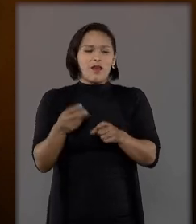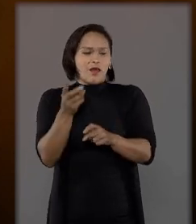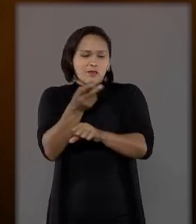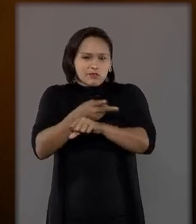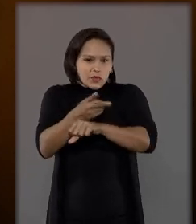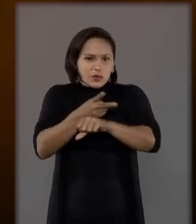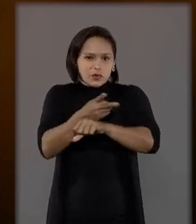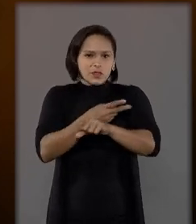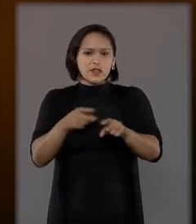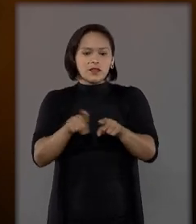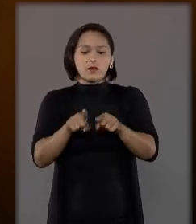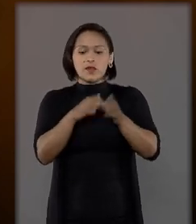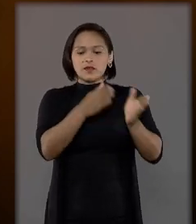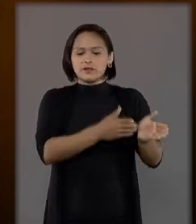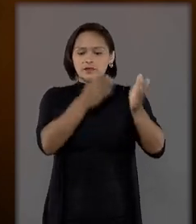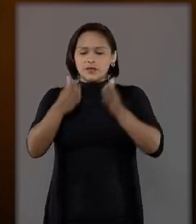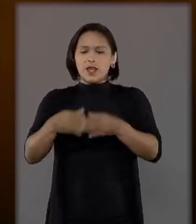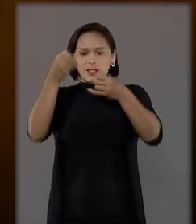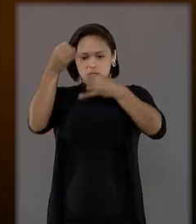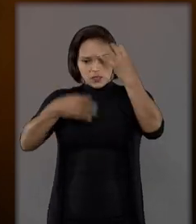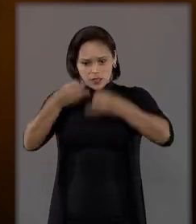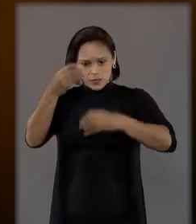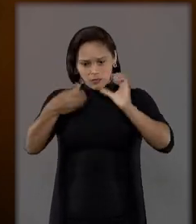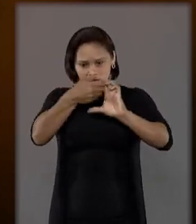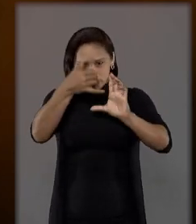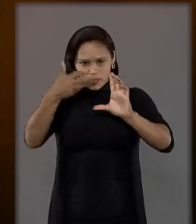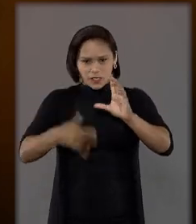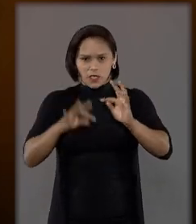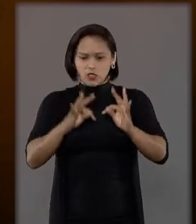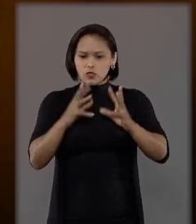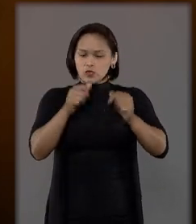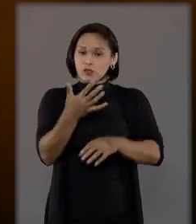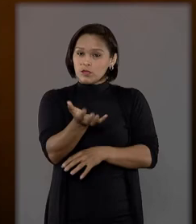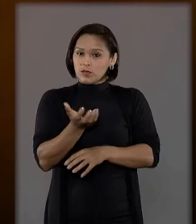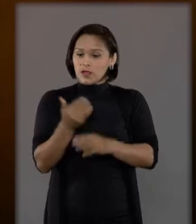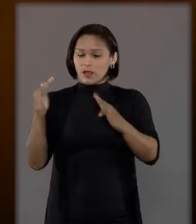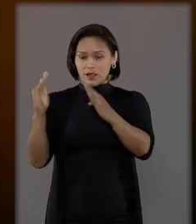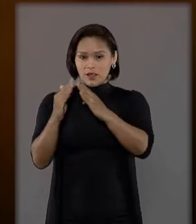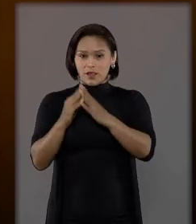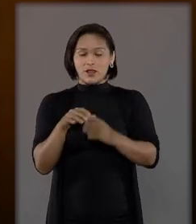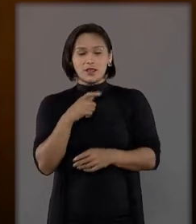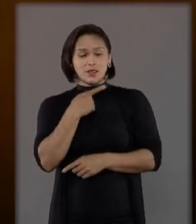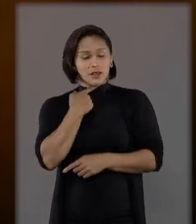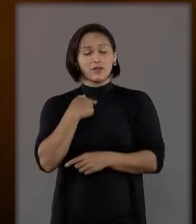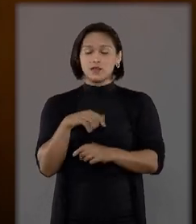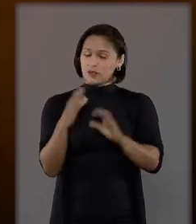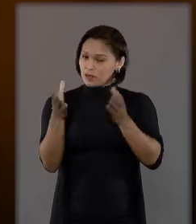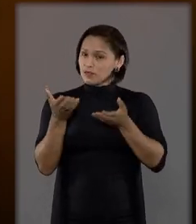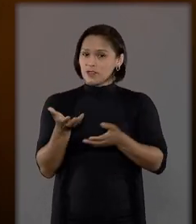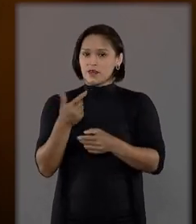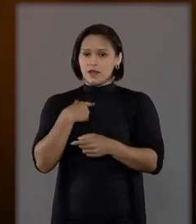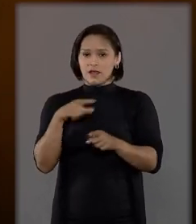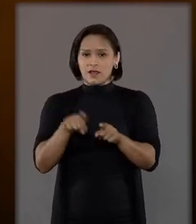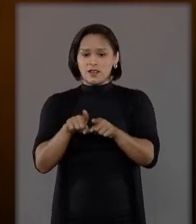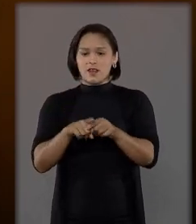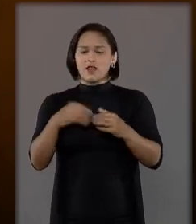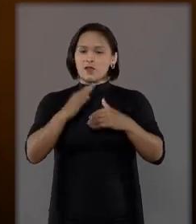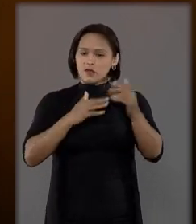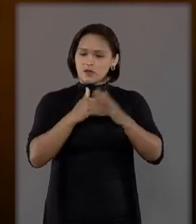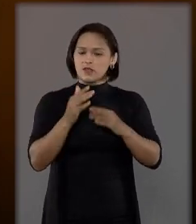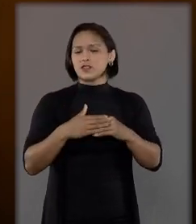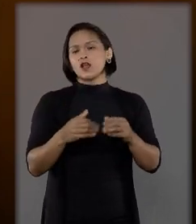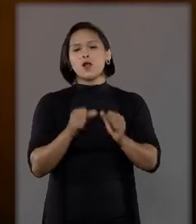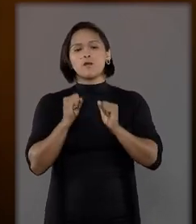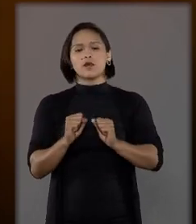de um imóvel. Ele já passa as características, passa as condições que ele tem e as condições que ele deseja do imóvel. E aí o profissional